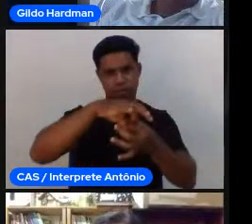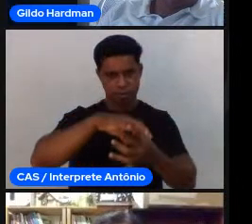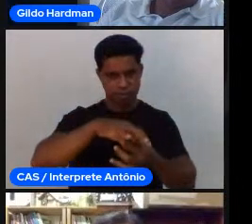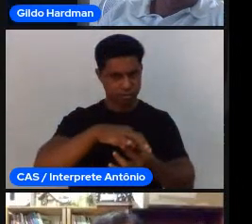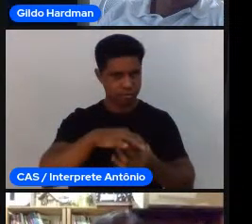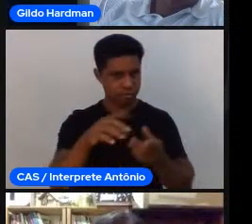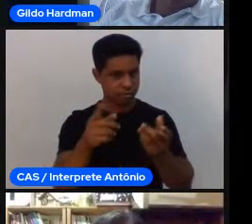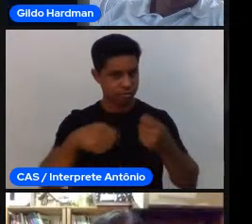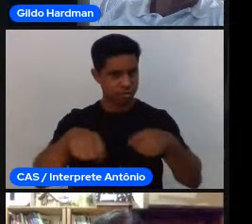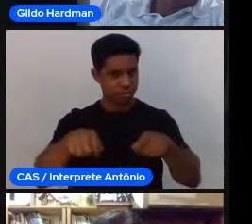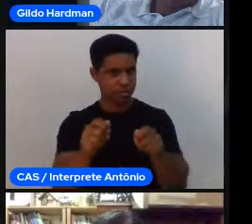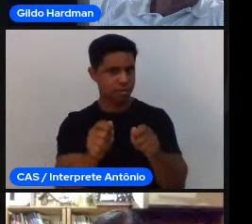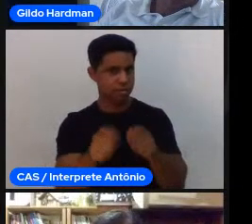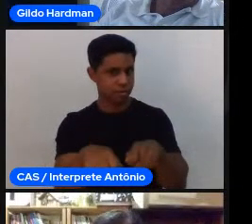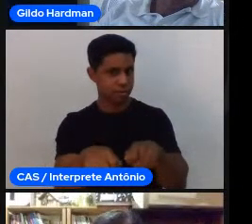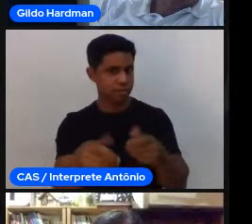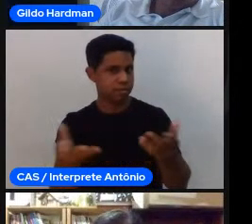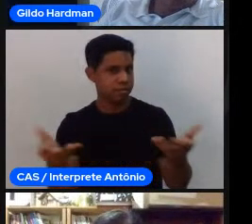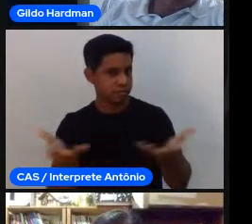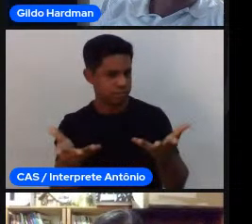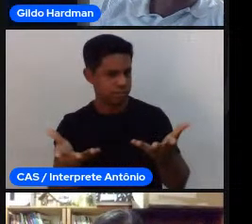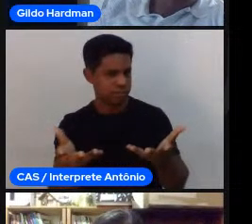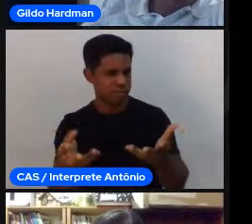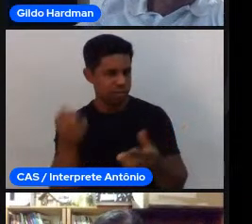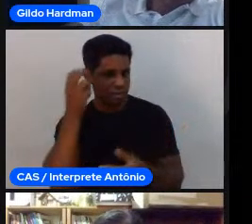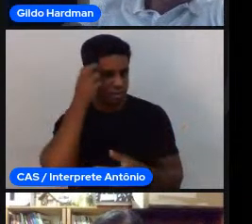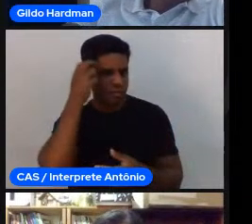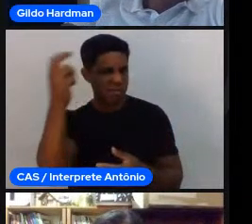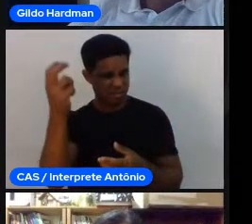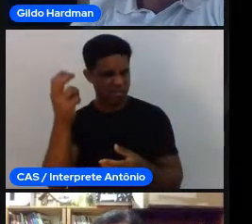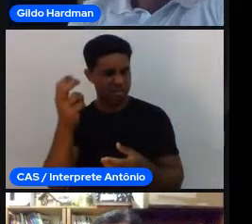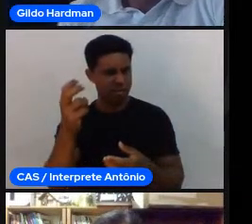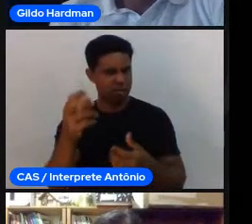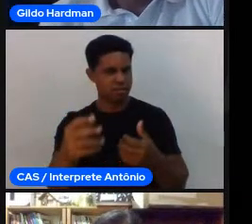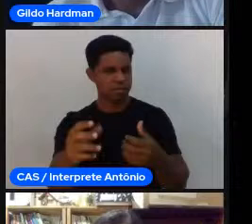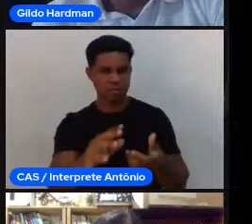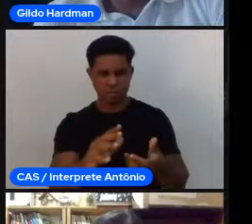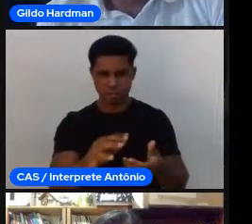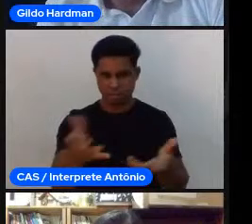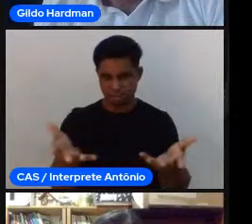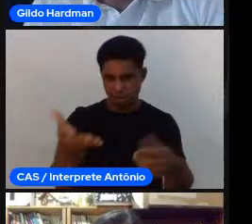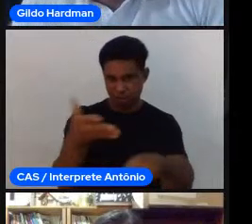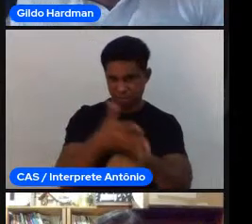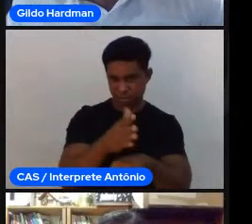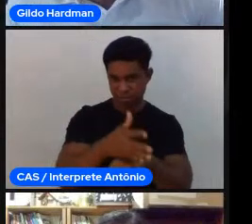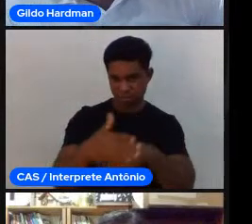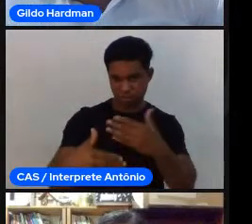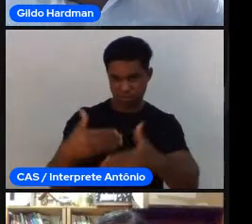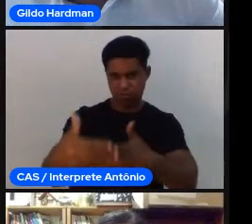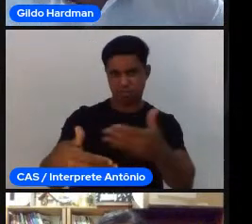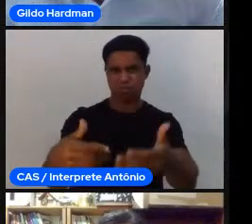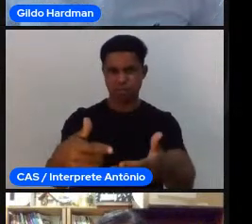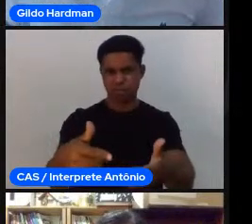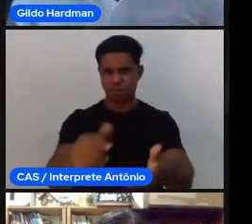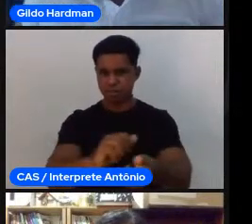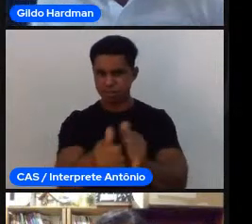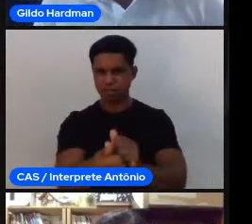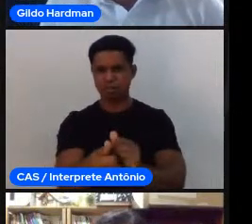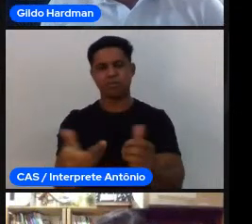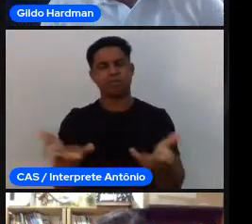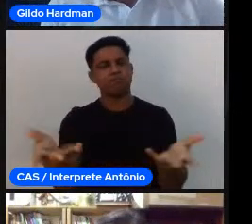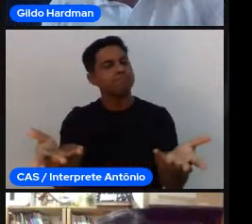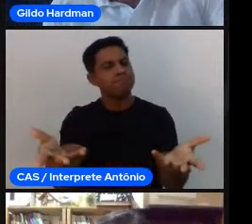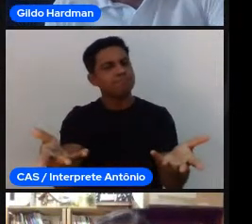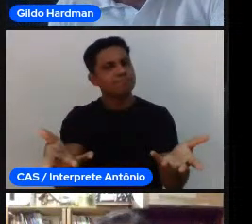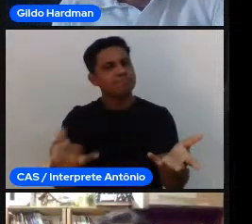que é necessário ser inteligente para praticar essas modalidades, que é necessário cooperar, você pode não me